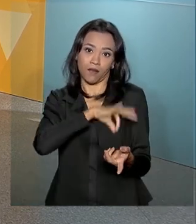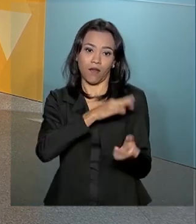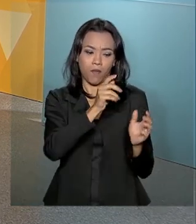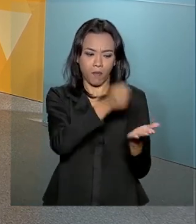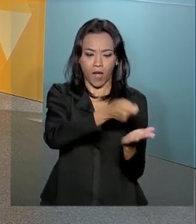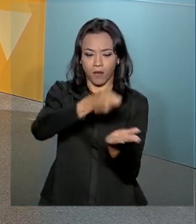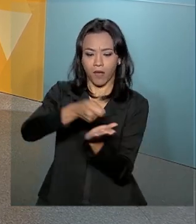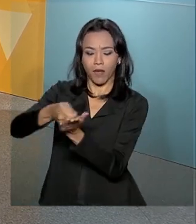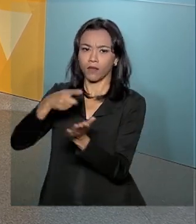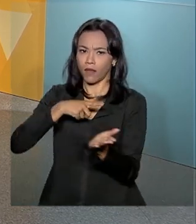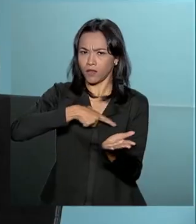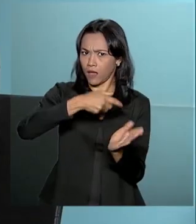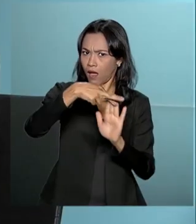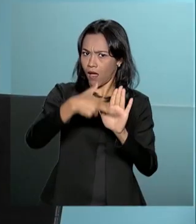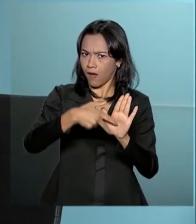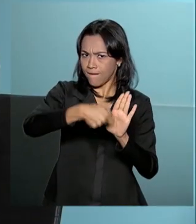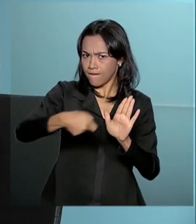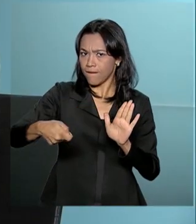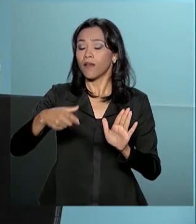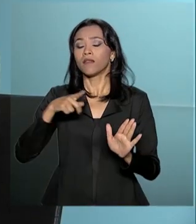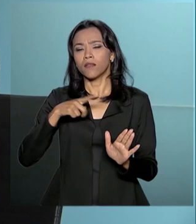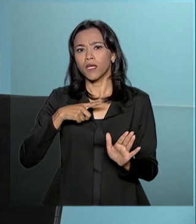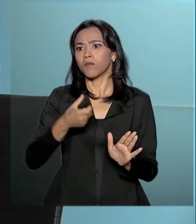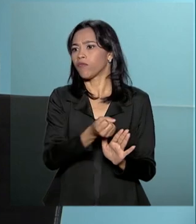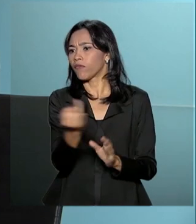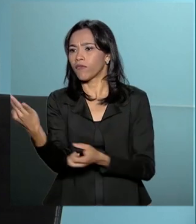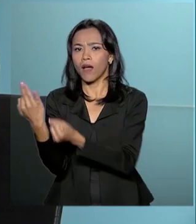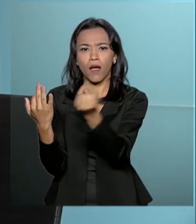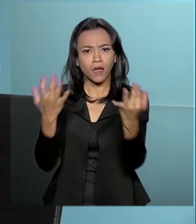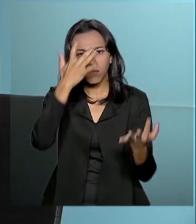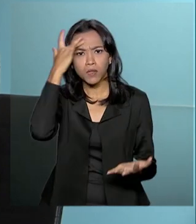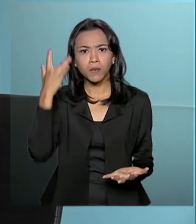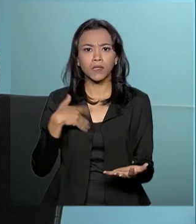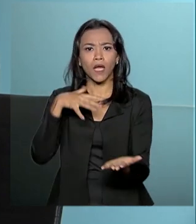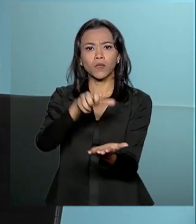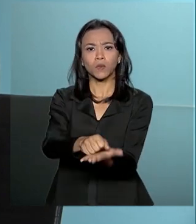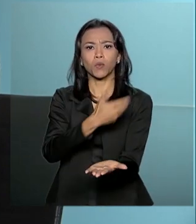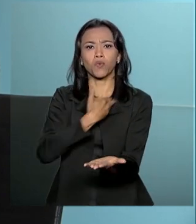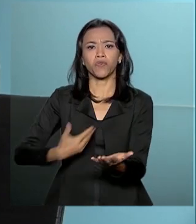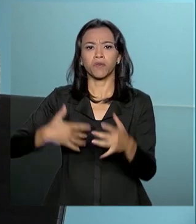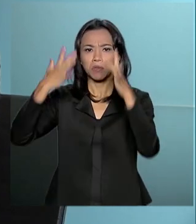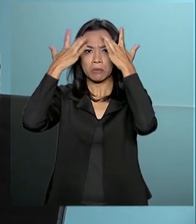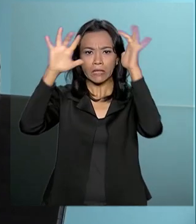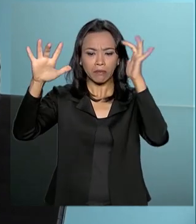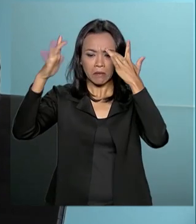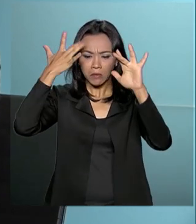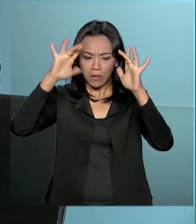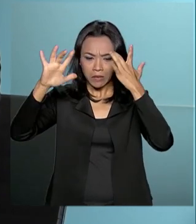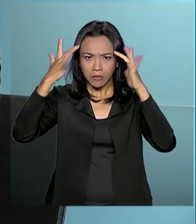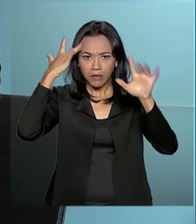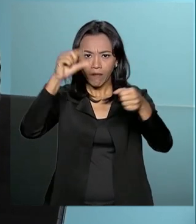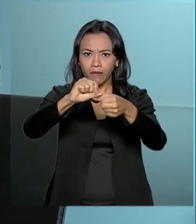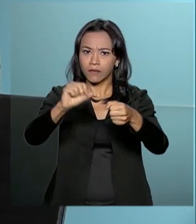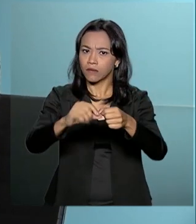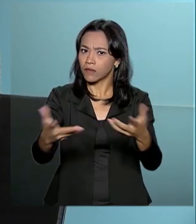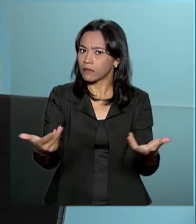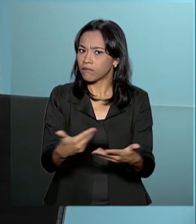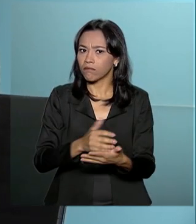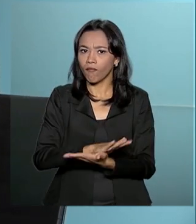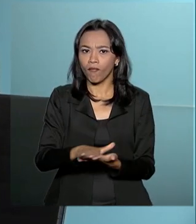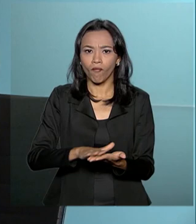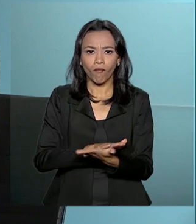muito grande. Nós temos muita ocupação de cargos com pessoas completamente despreparadas. Com indicações para cargos sem